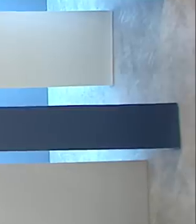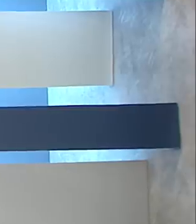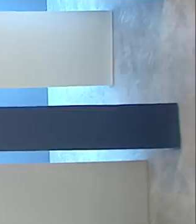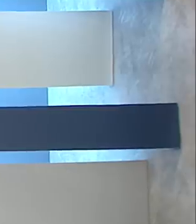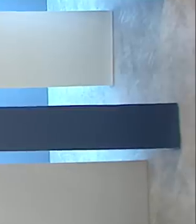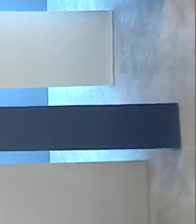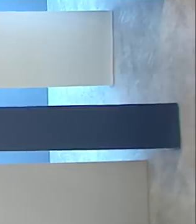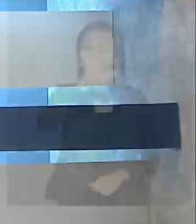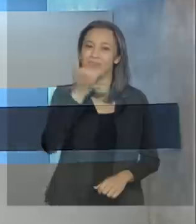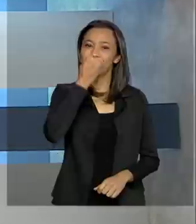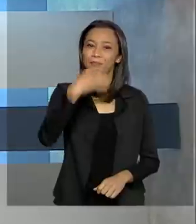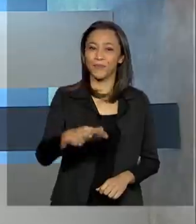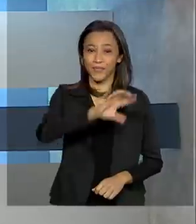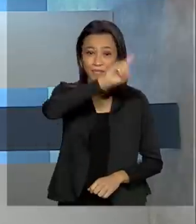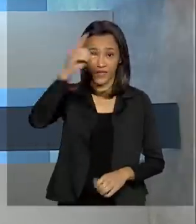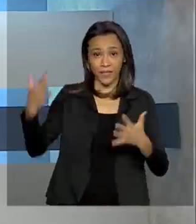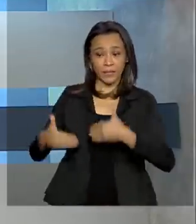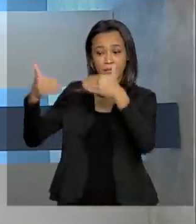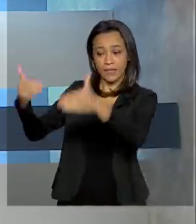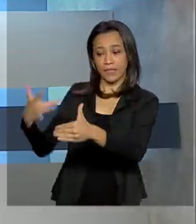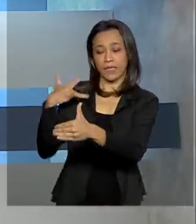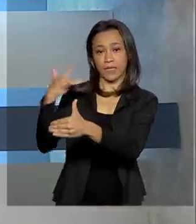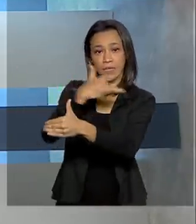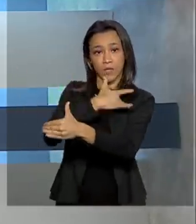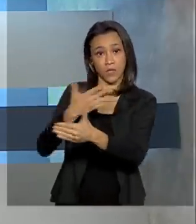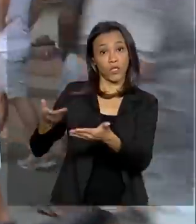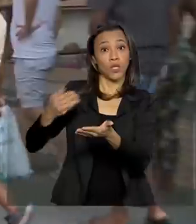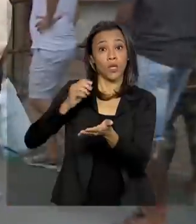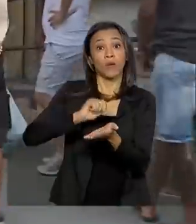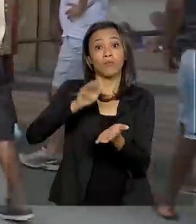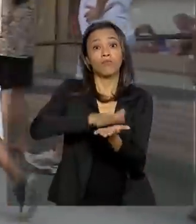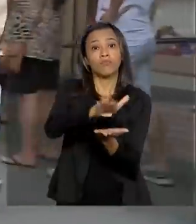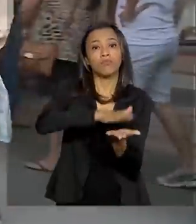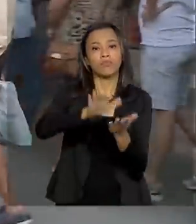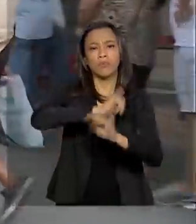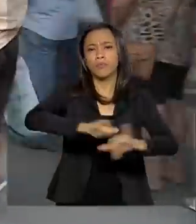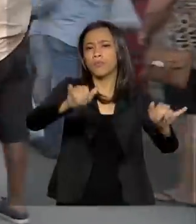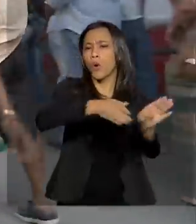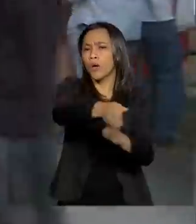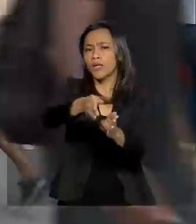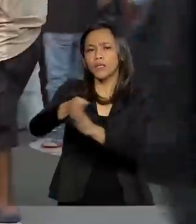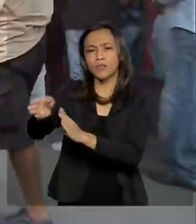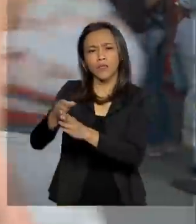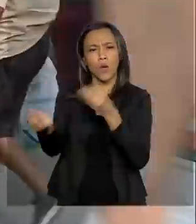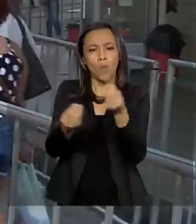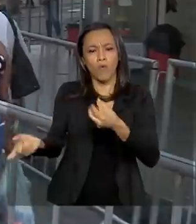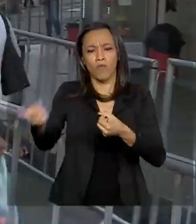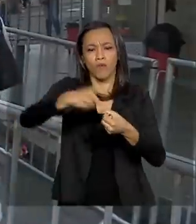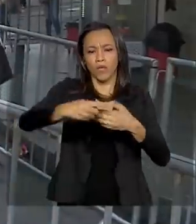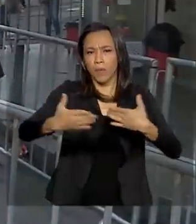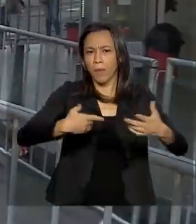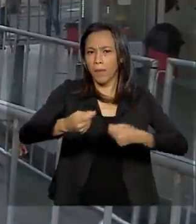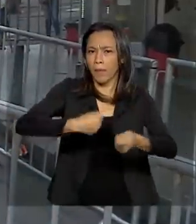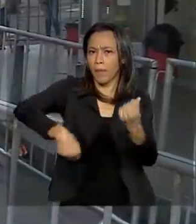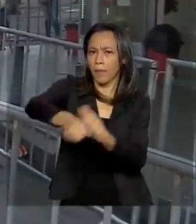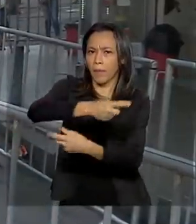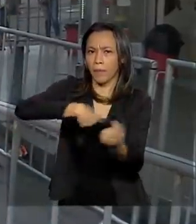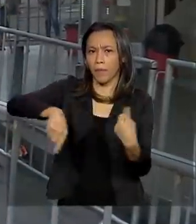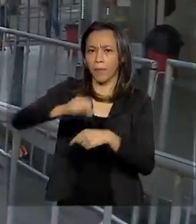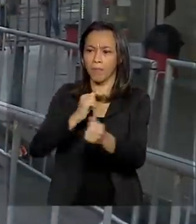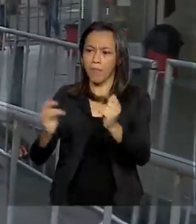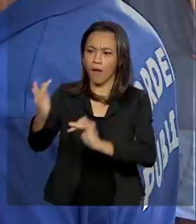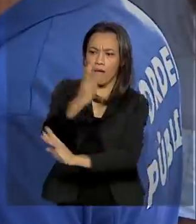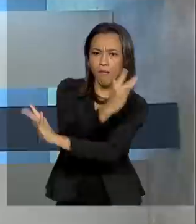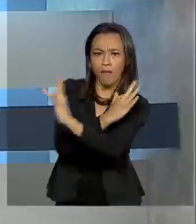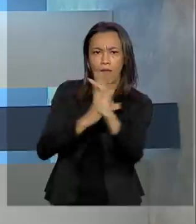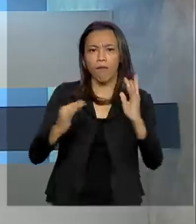Olá, bom dia. Ministério da Saúde publica orientações para a retomada segura da atividade econômica e do convívio social nas cidades